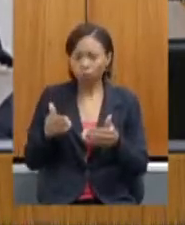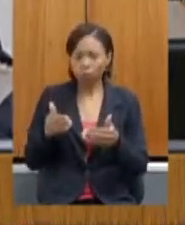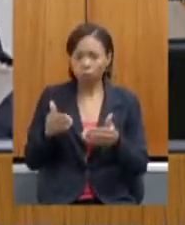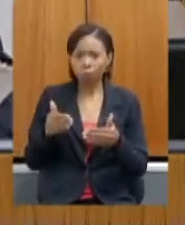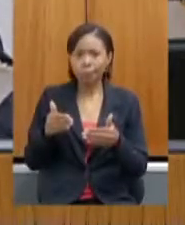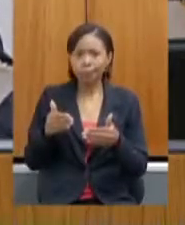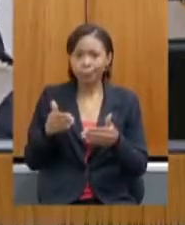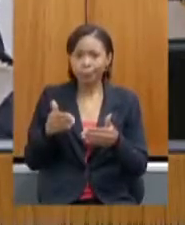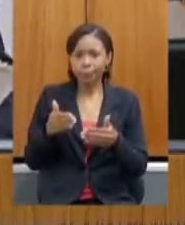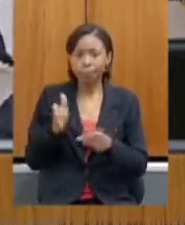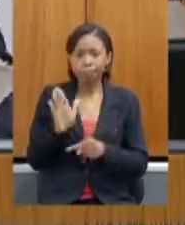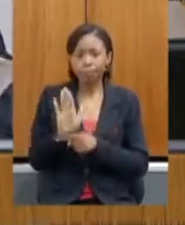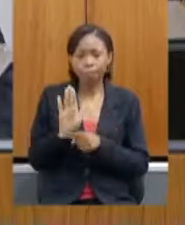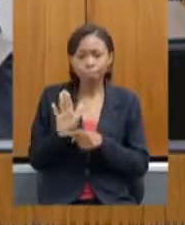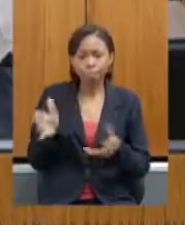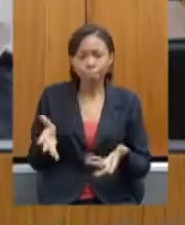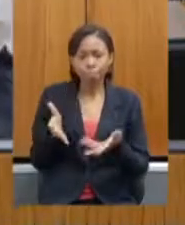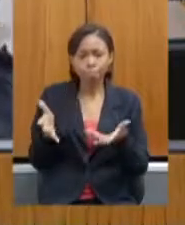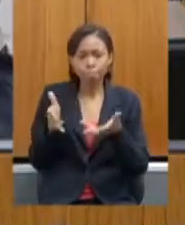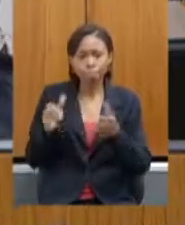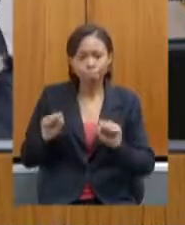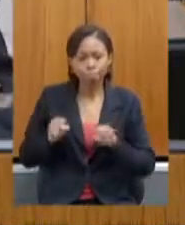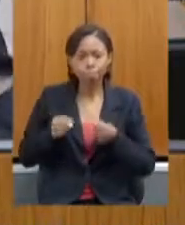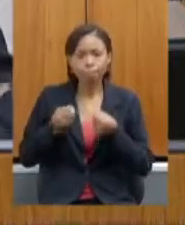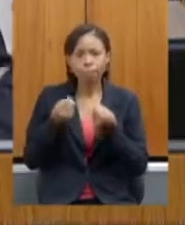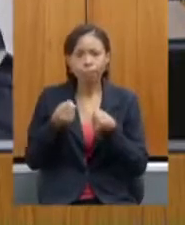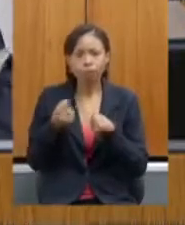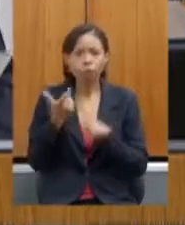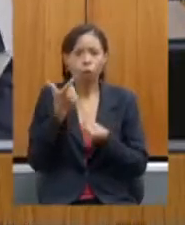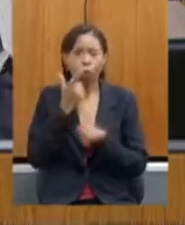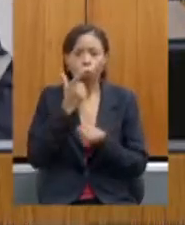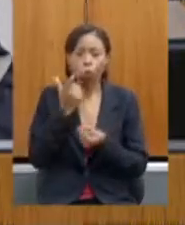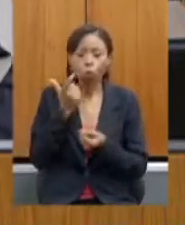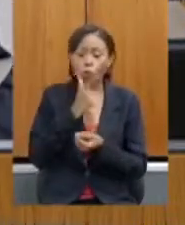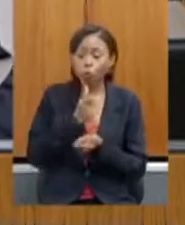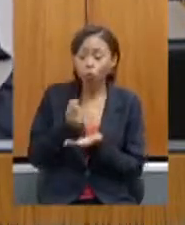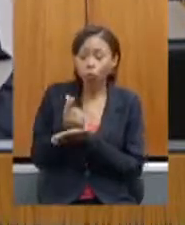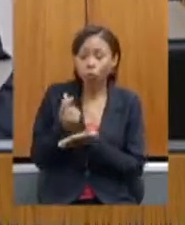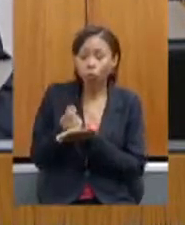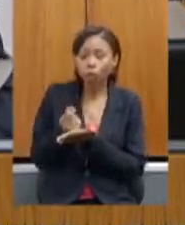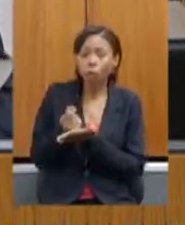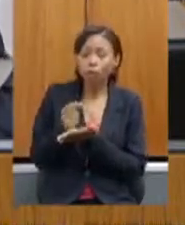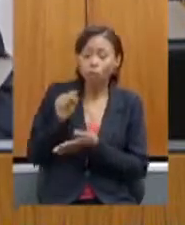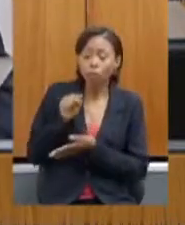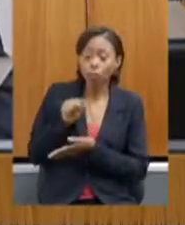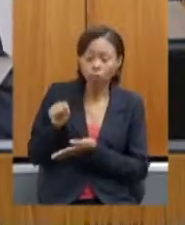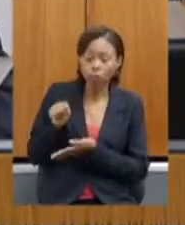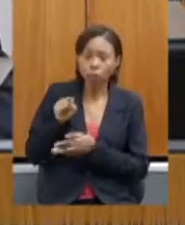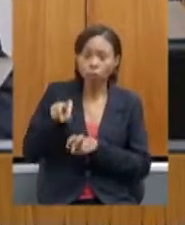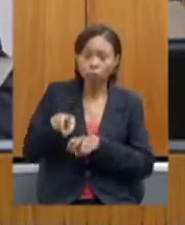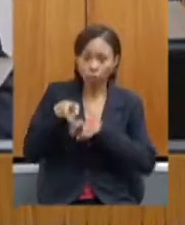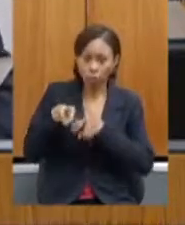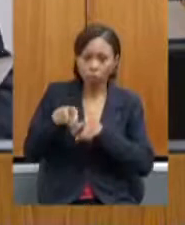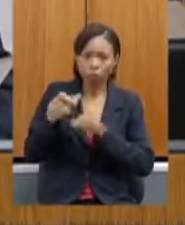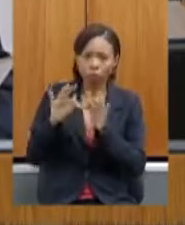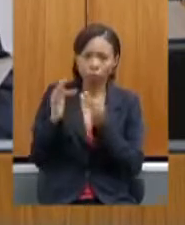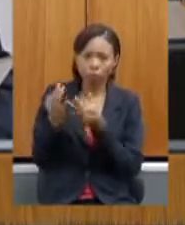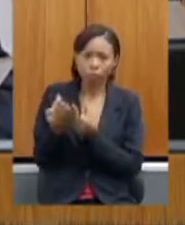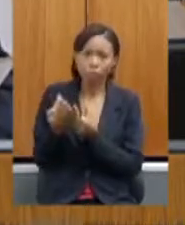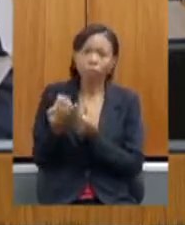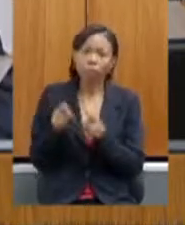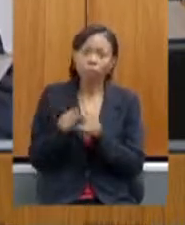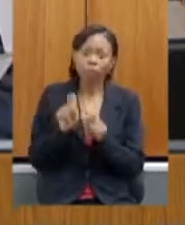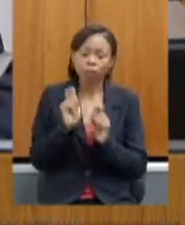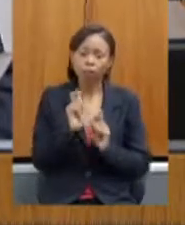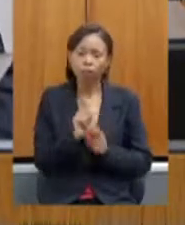intensificar seus esforços e em adquiri-los de agricultores familiares e pescadores artesanais com dados